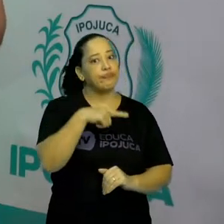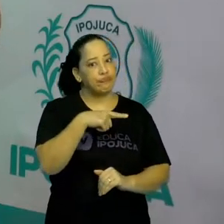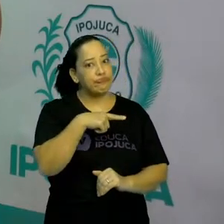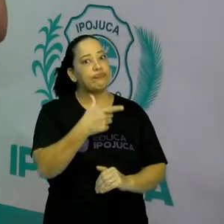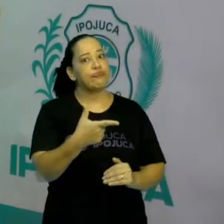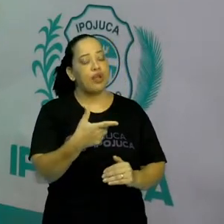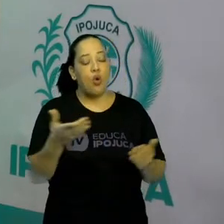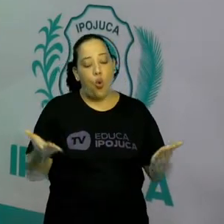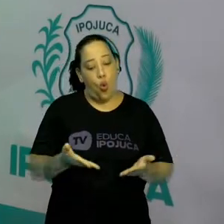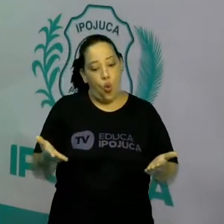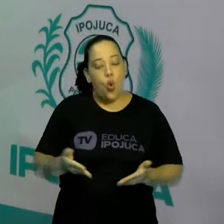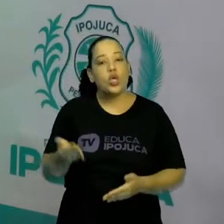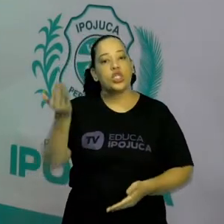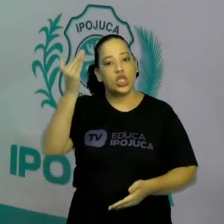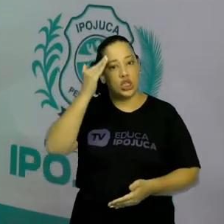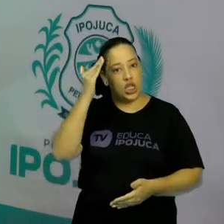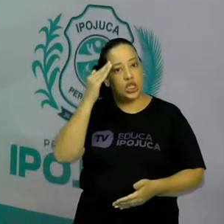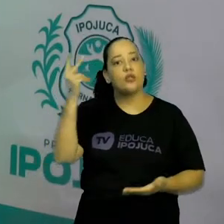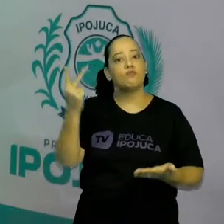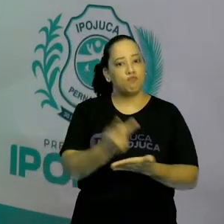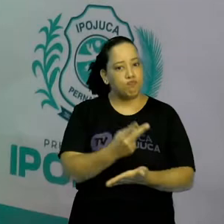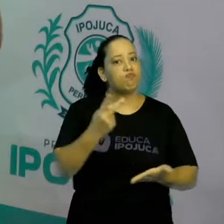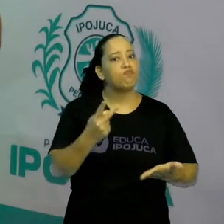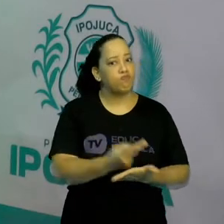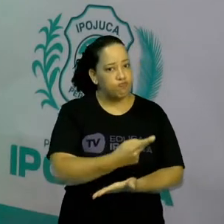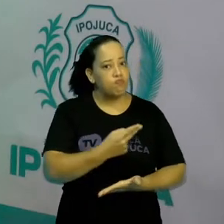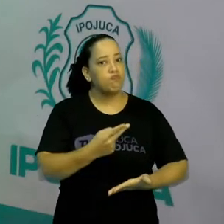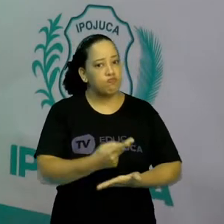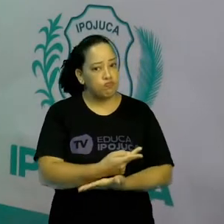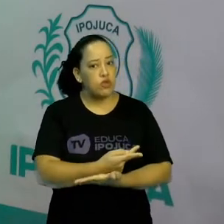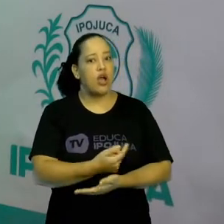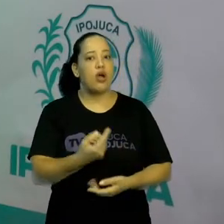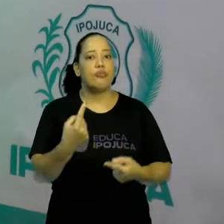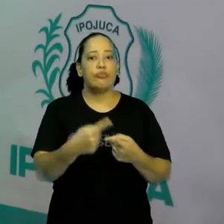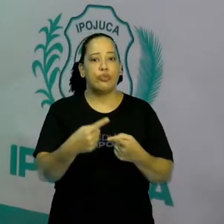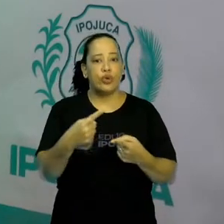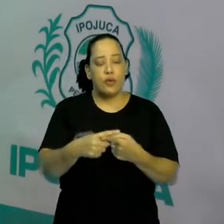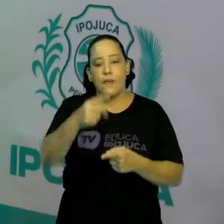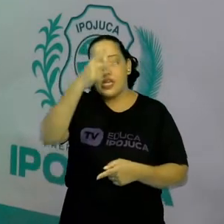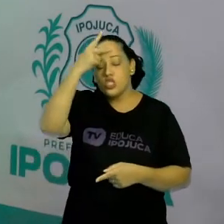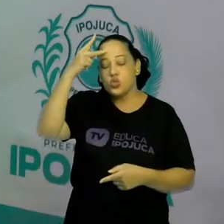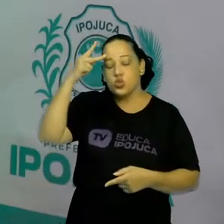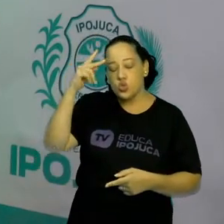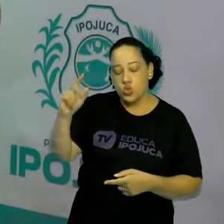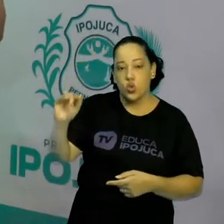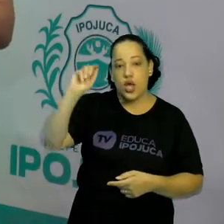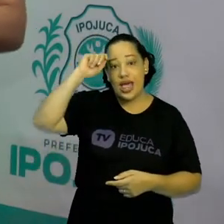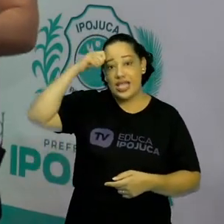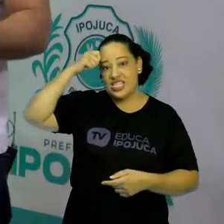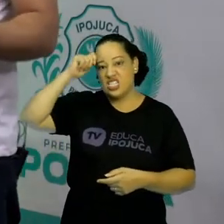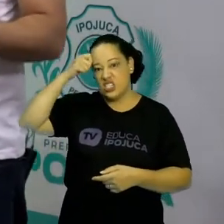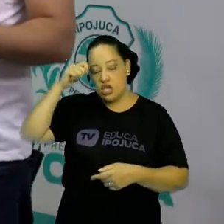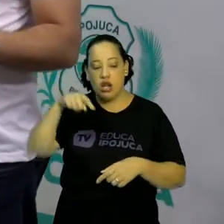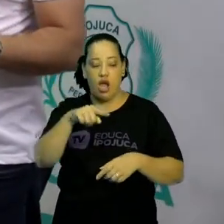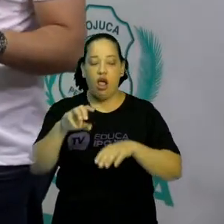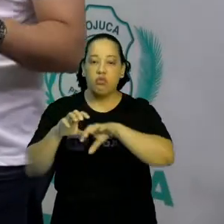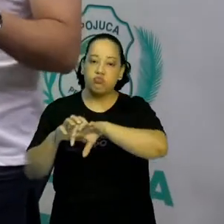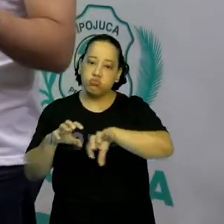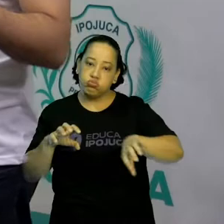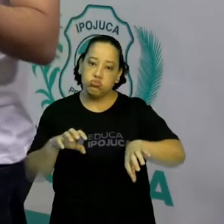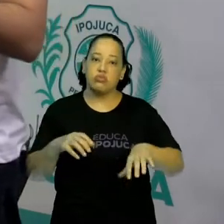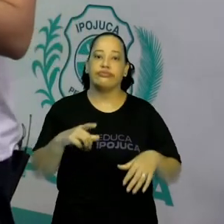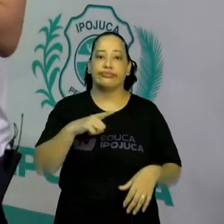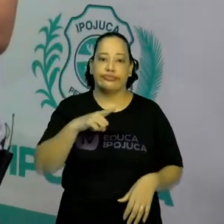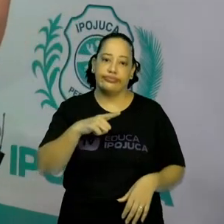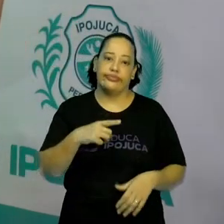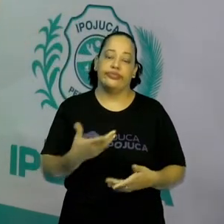não é? Elas eram utilizadas para excluir ainda mais o negro dentro da sociedade brasileira. Um dos